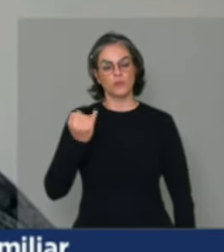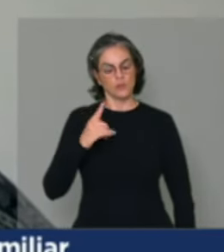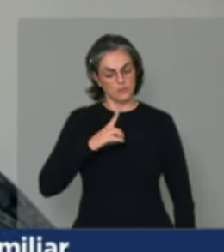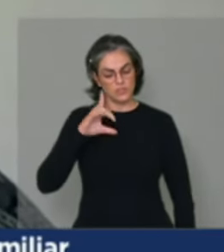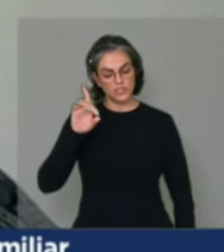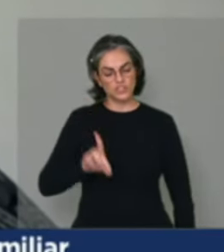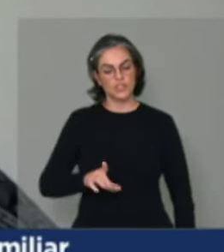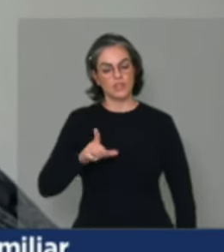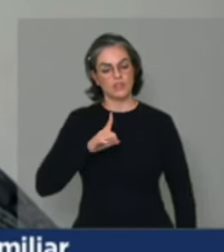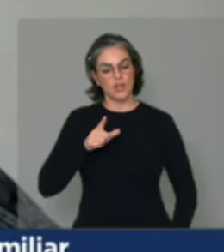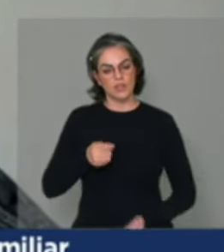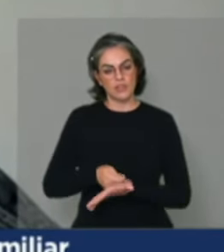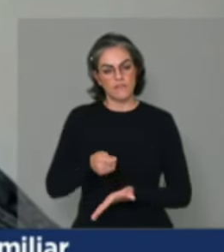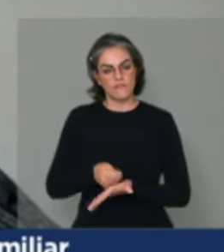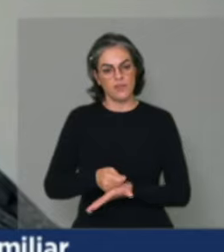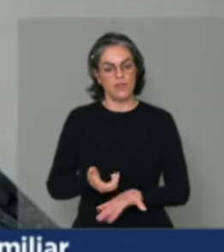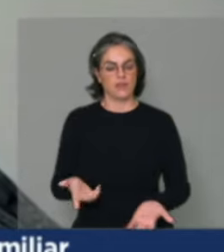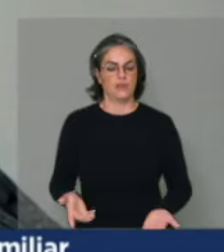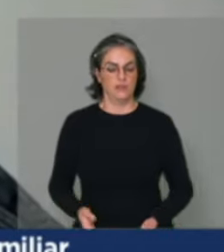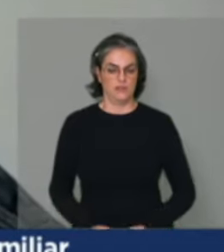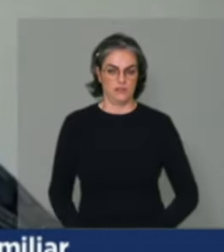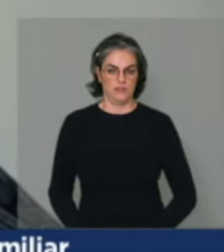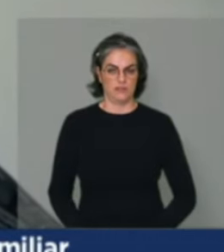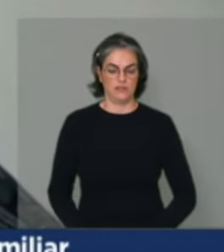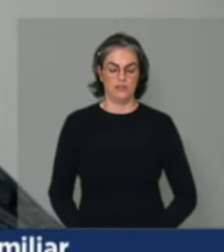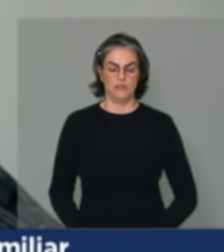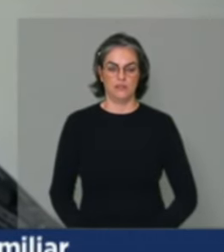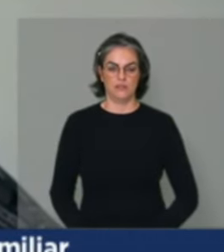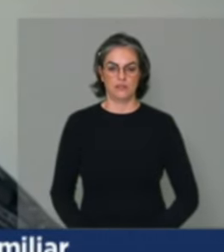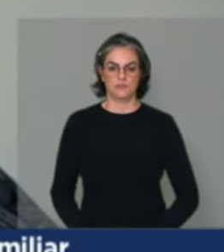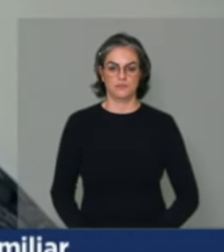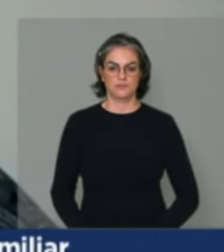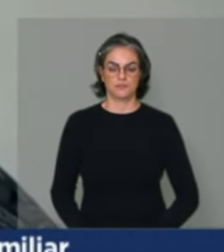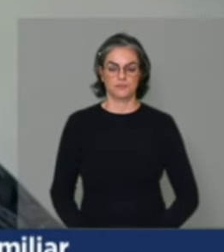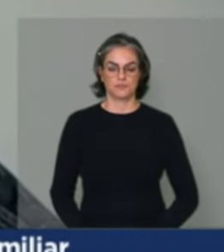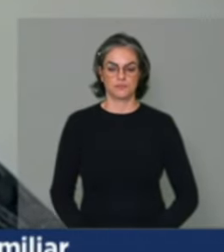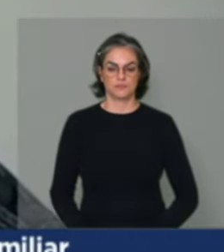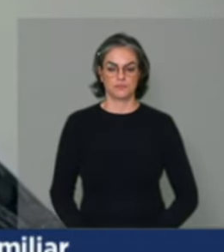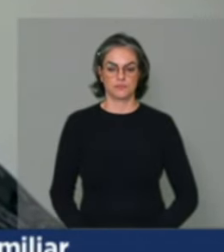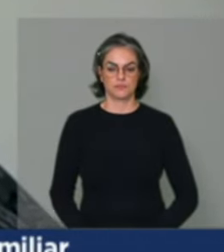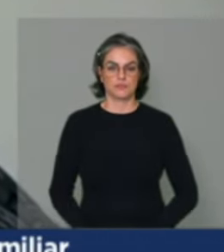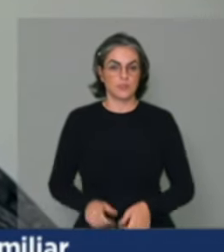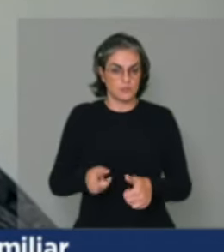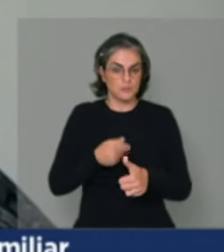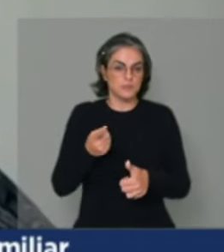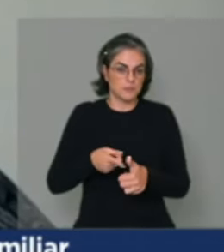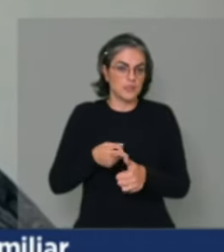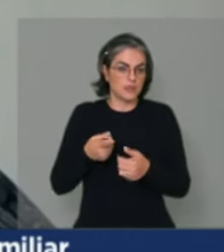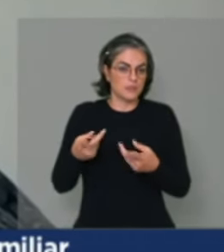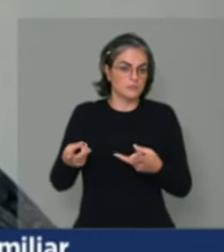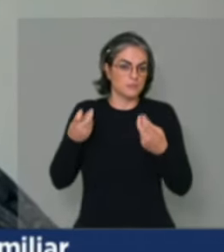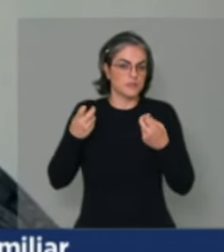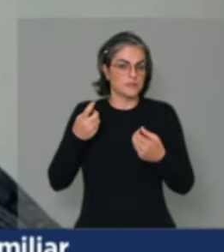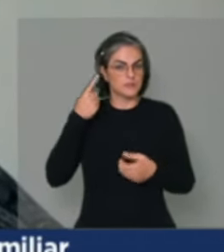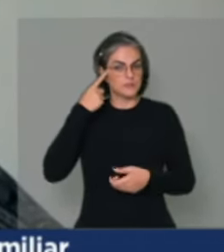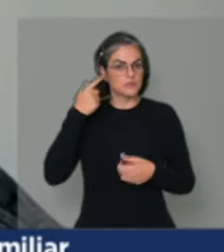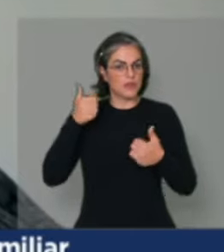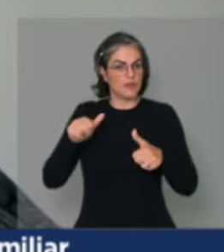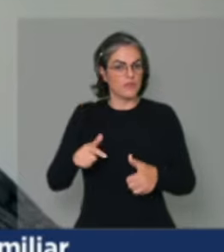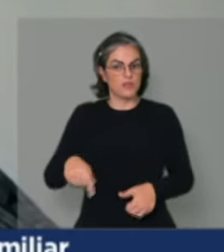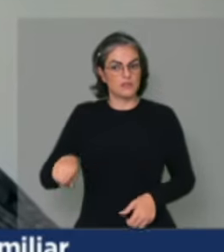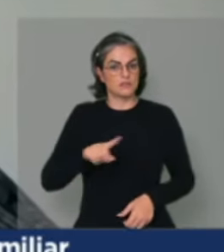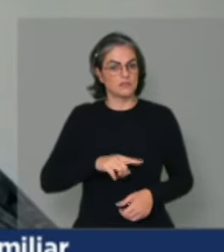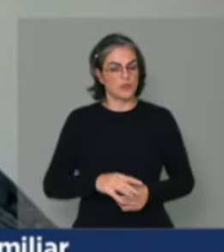deveres. Então, essa é a primeira avaliação que a gente precisa, inclusive, trazer para refletir. Somos